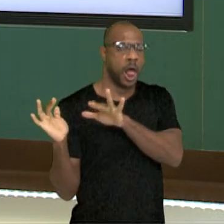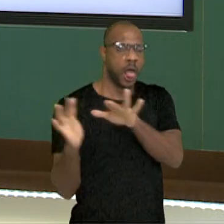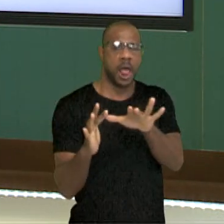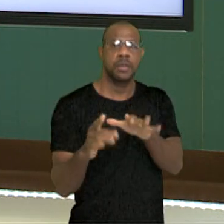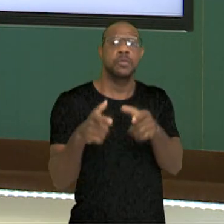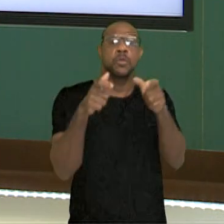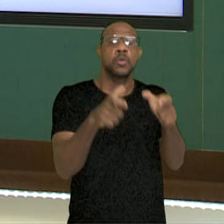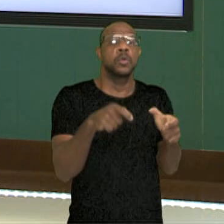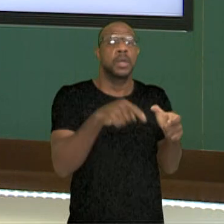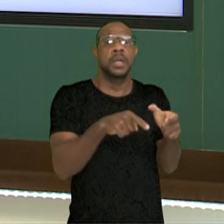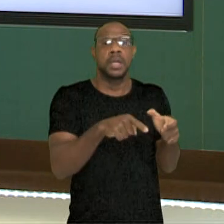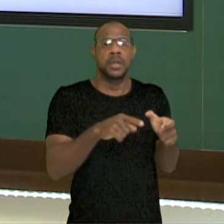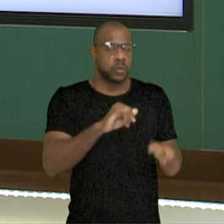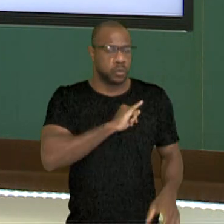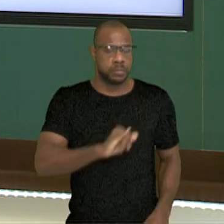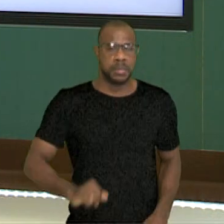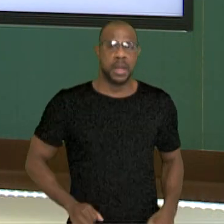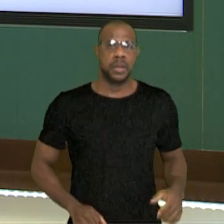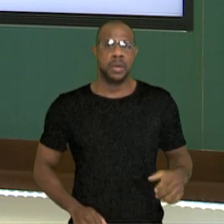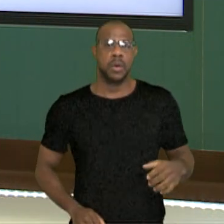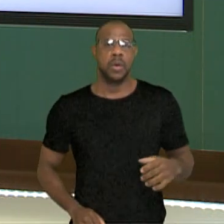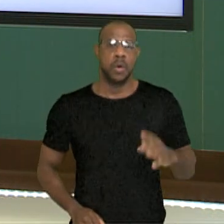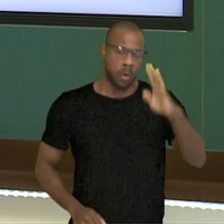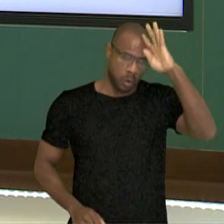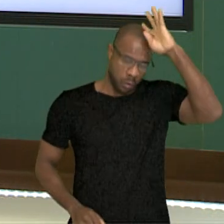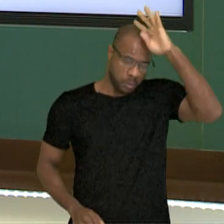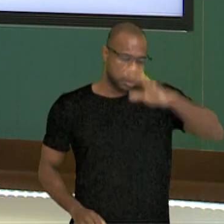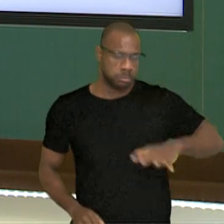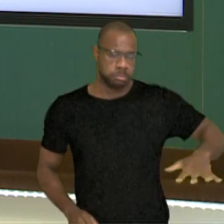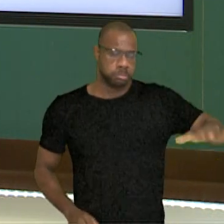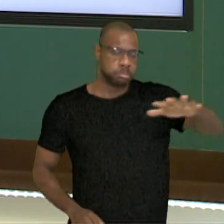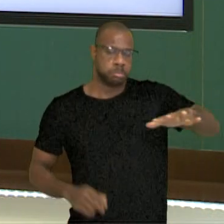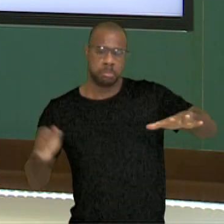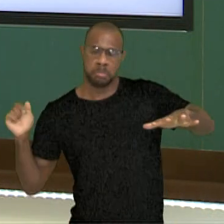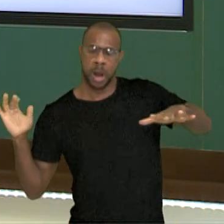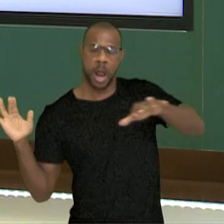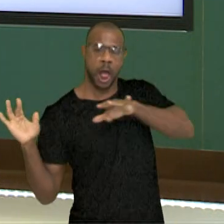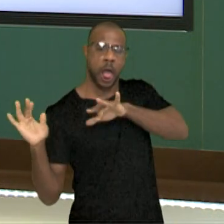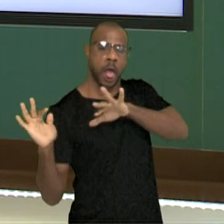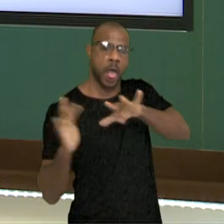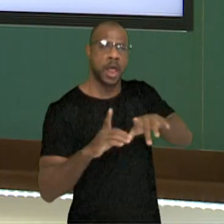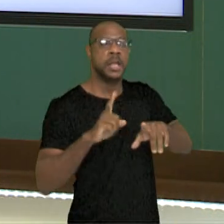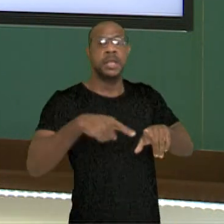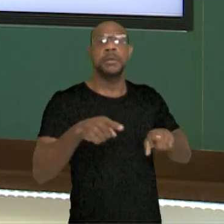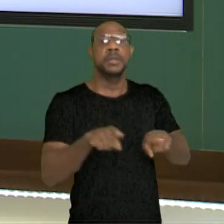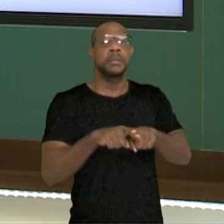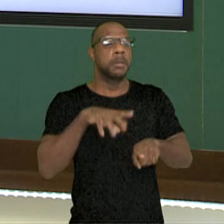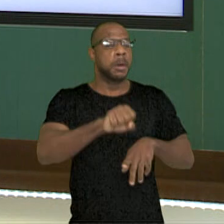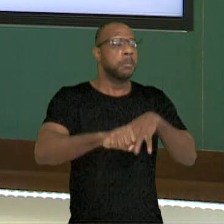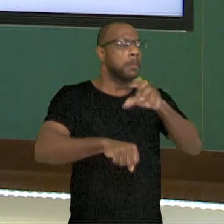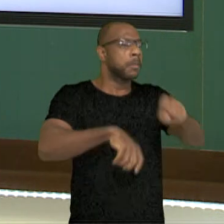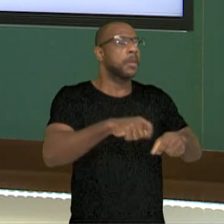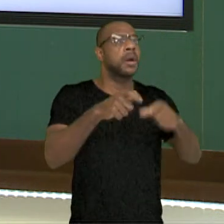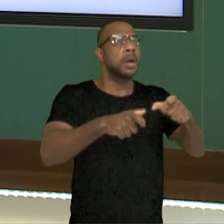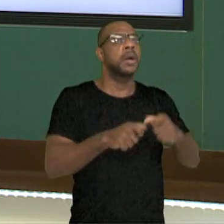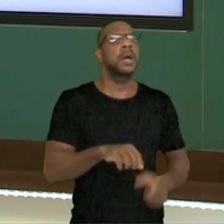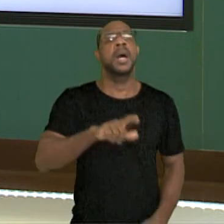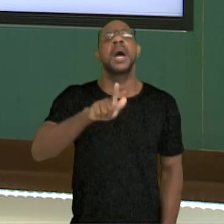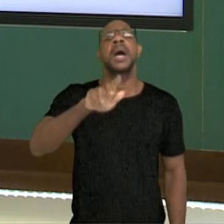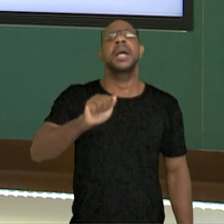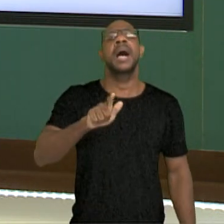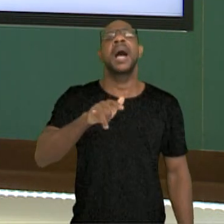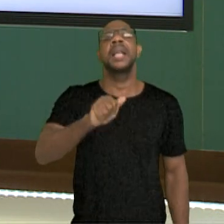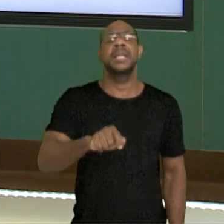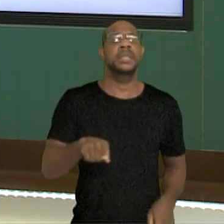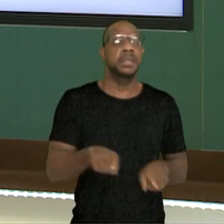território do Império Romano, né, através do rio Reno, Danúbio, e depois eles vão ocupar também a região da Galha, né? Como